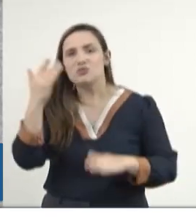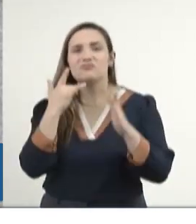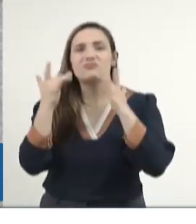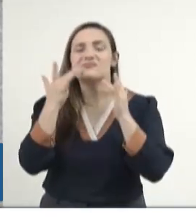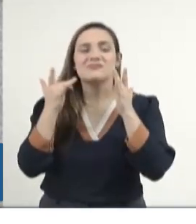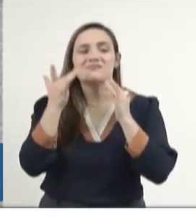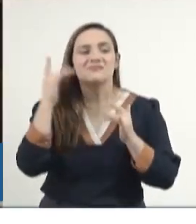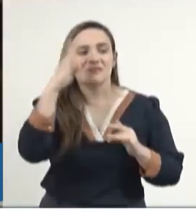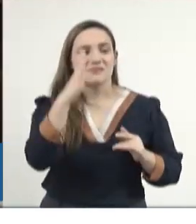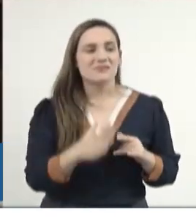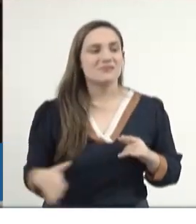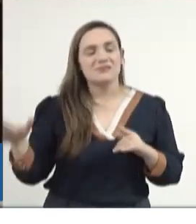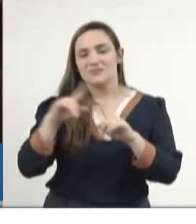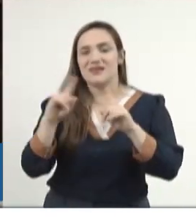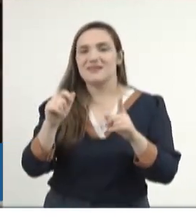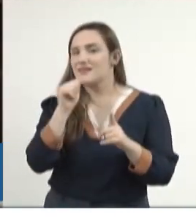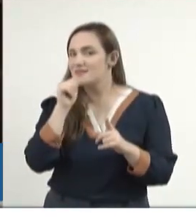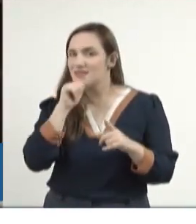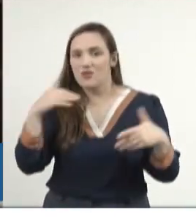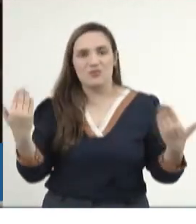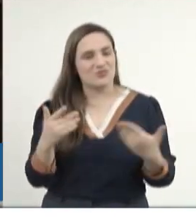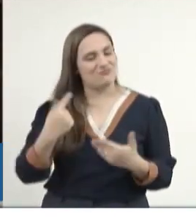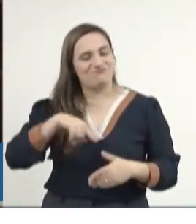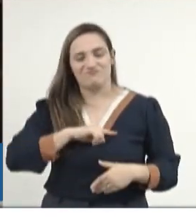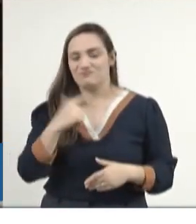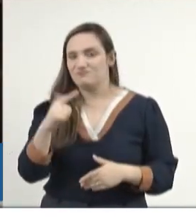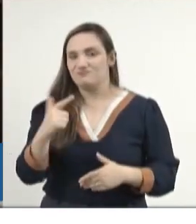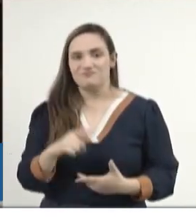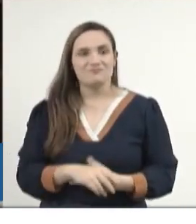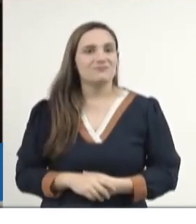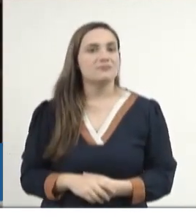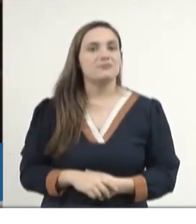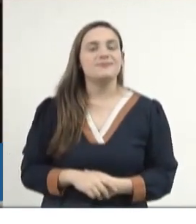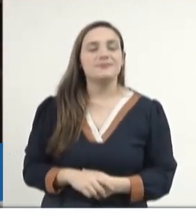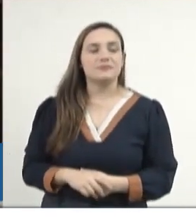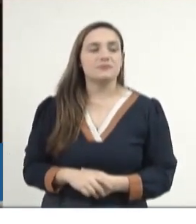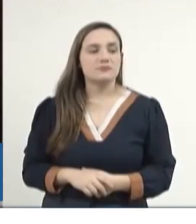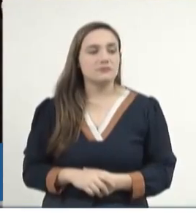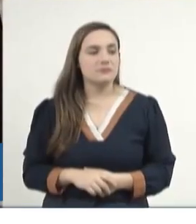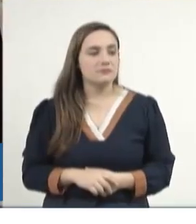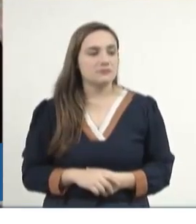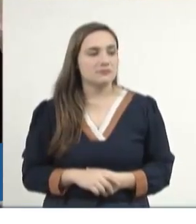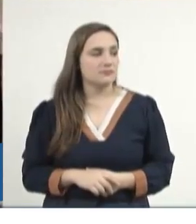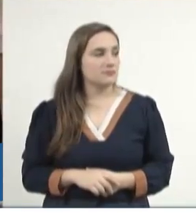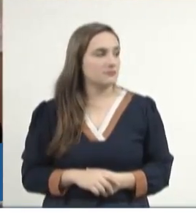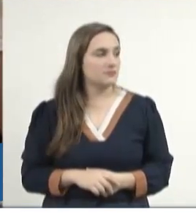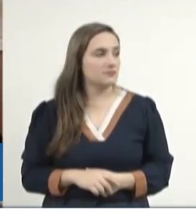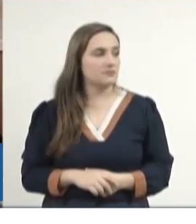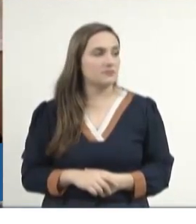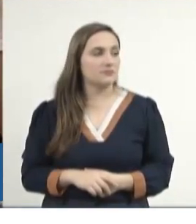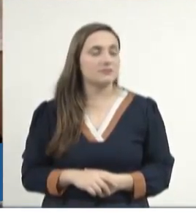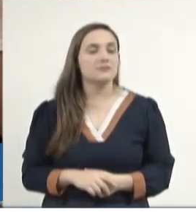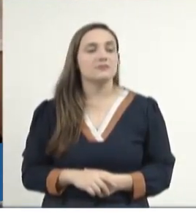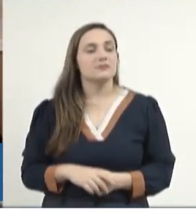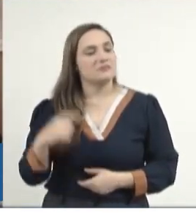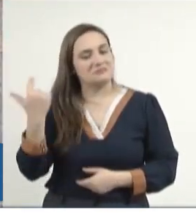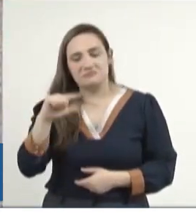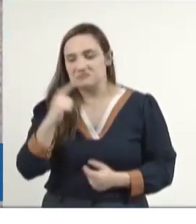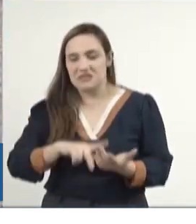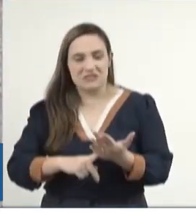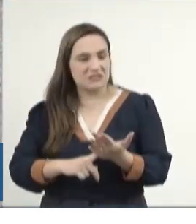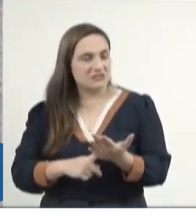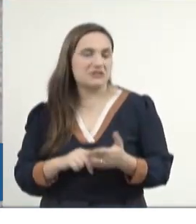E até hoje nós não temos o Teatro Nacional. E não temos o nosso sindicato.